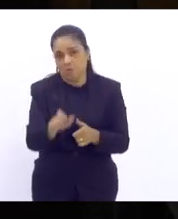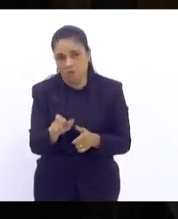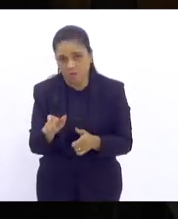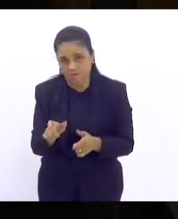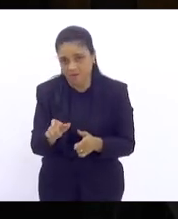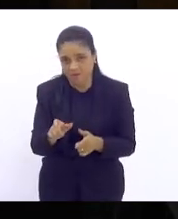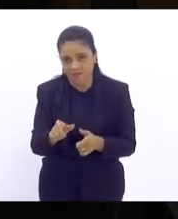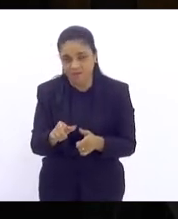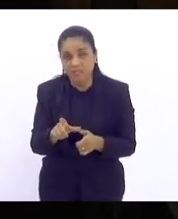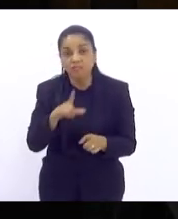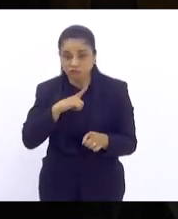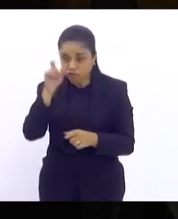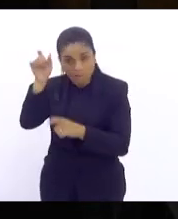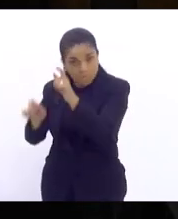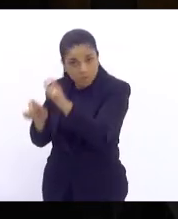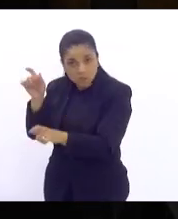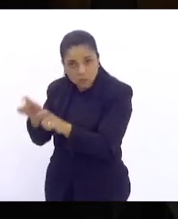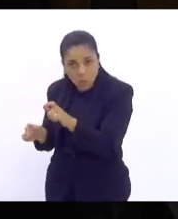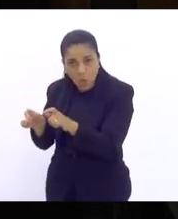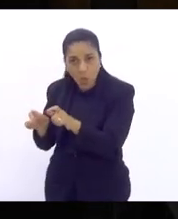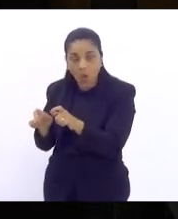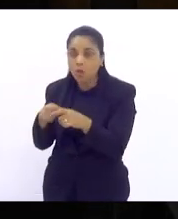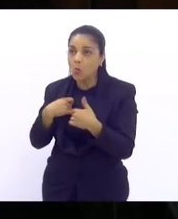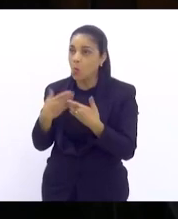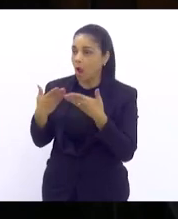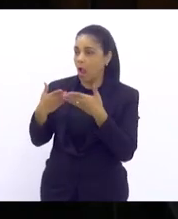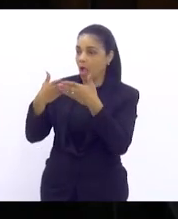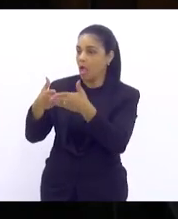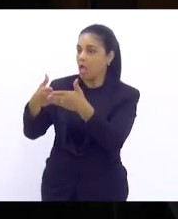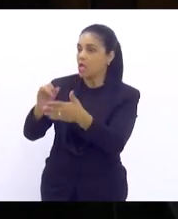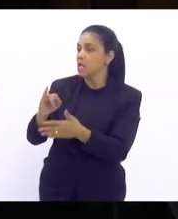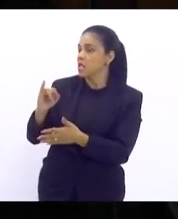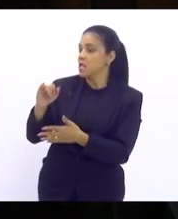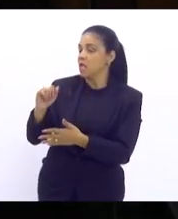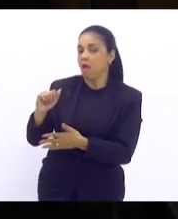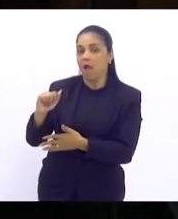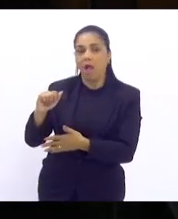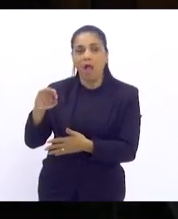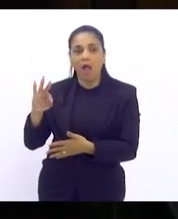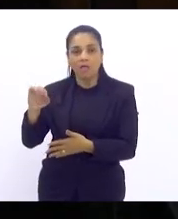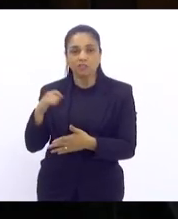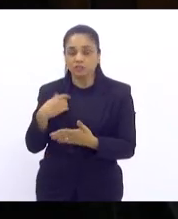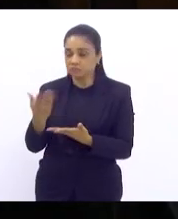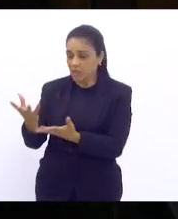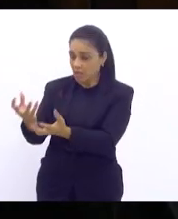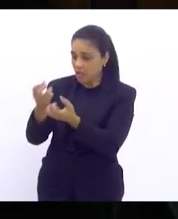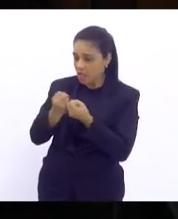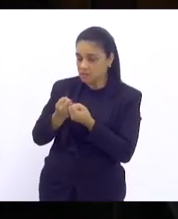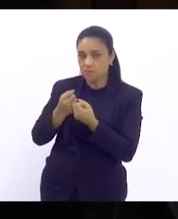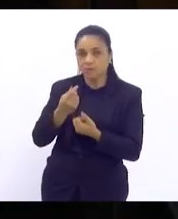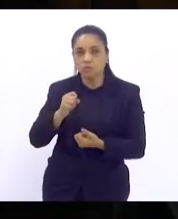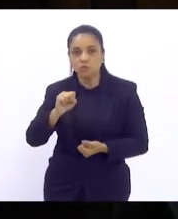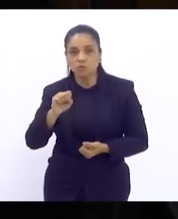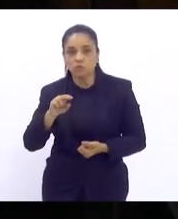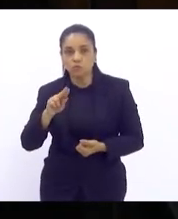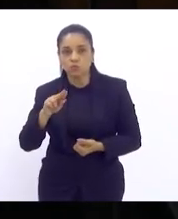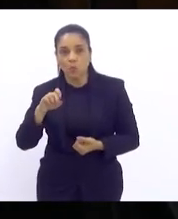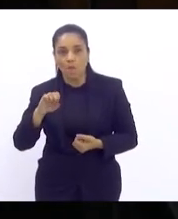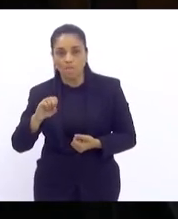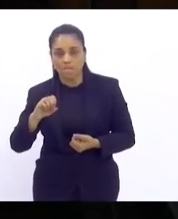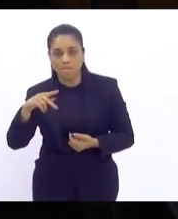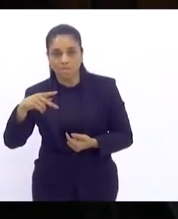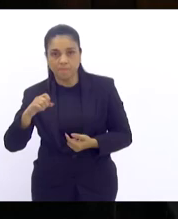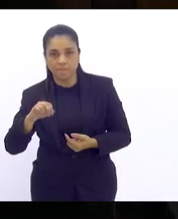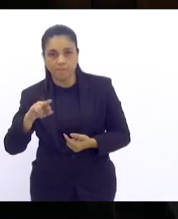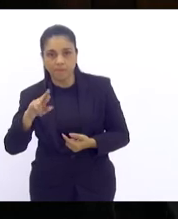teve pessoas com IAT recebendo o Super RJ isso é absurdo escandaloso